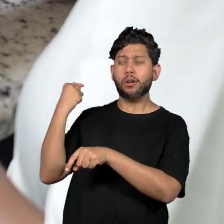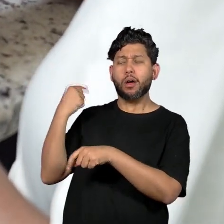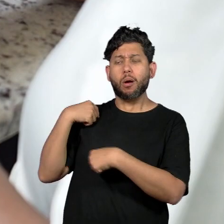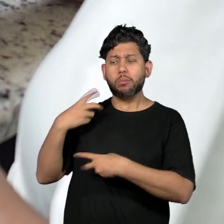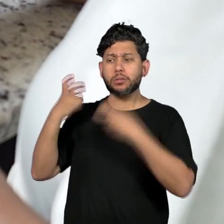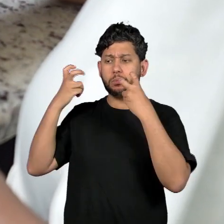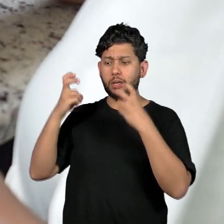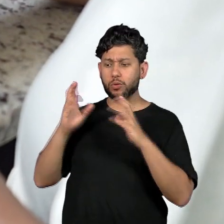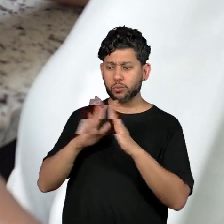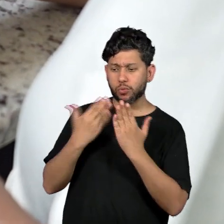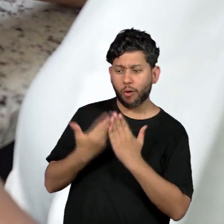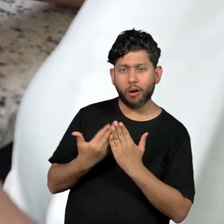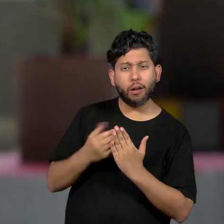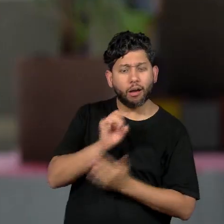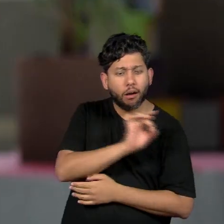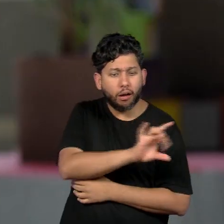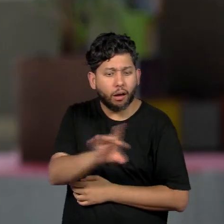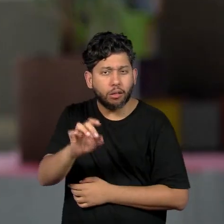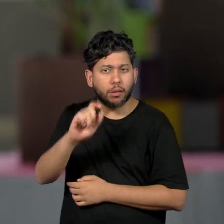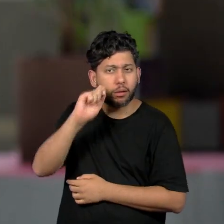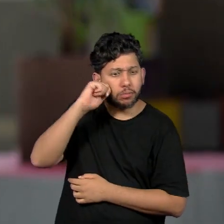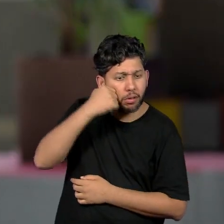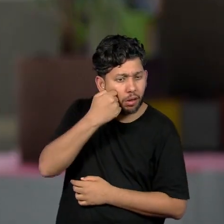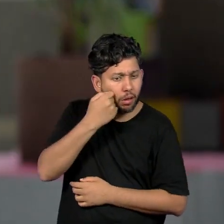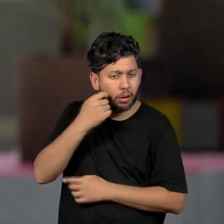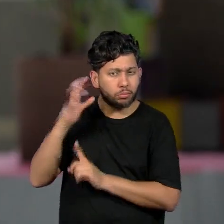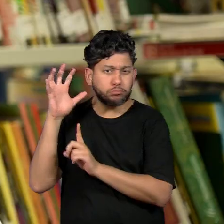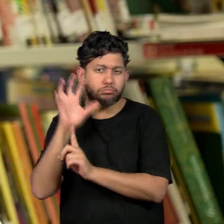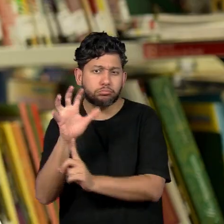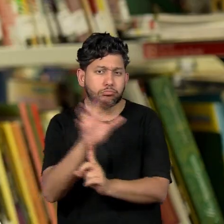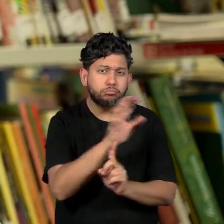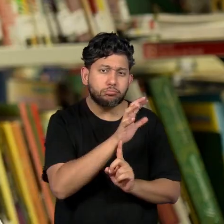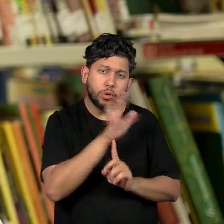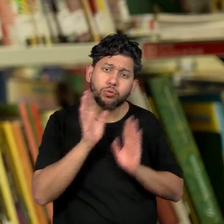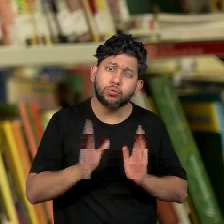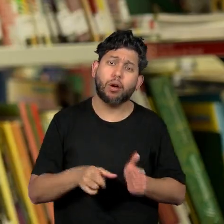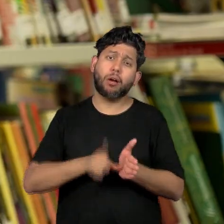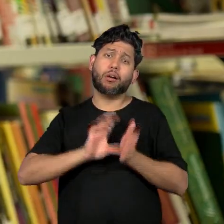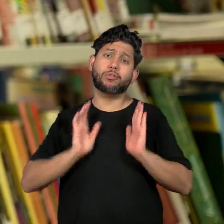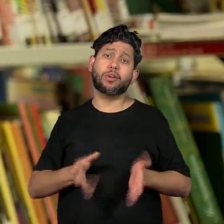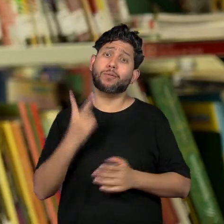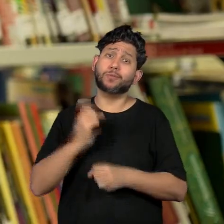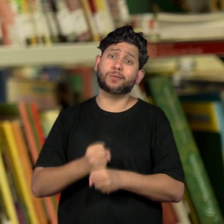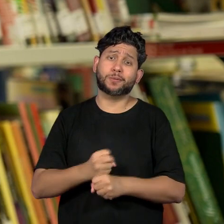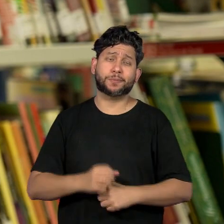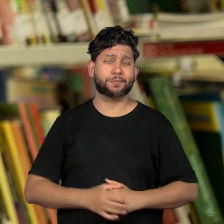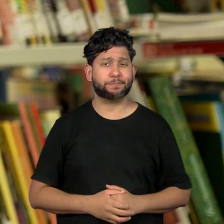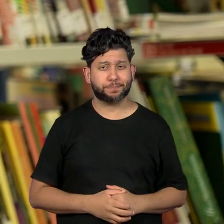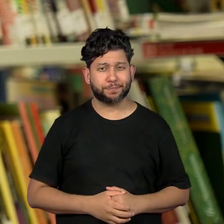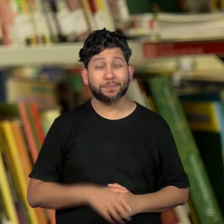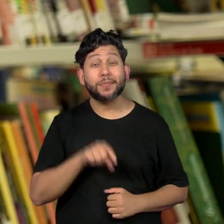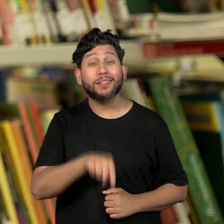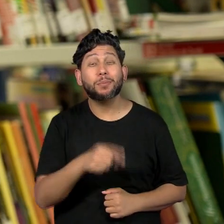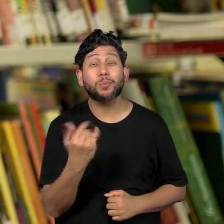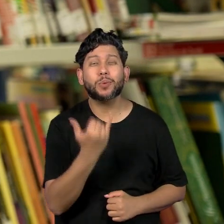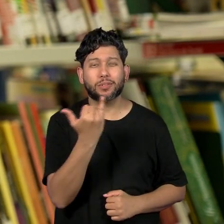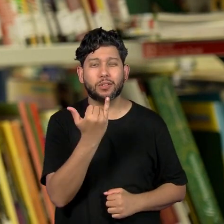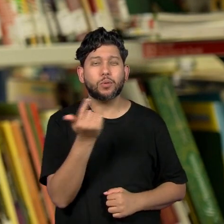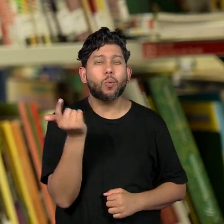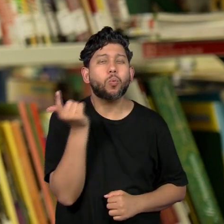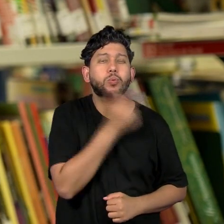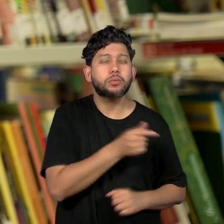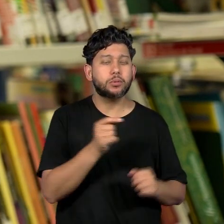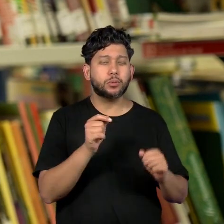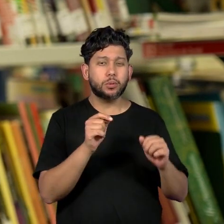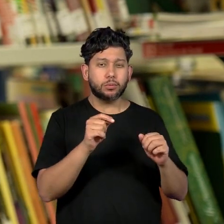influenciando a formatar o caráter da pessoa. O ponto mais estimulante no trabalho é poder lidar com essa